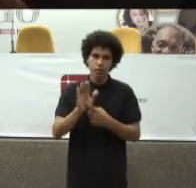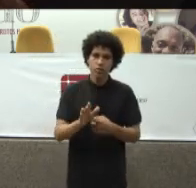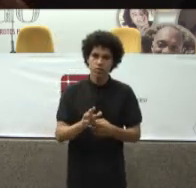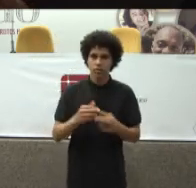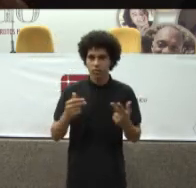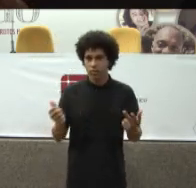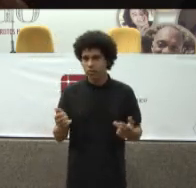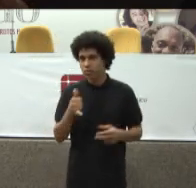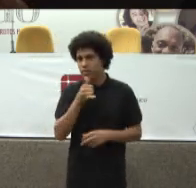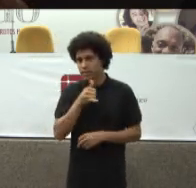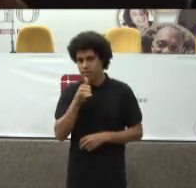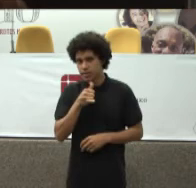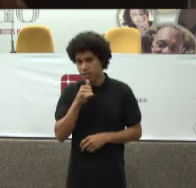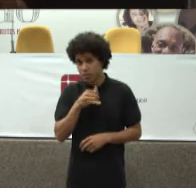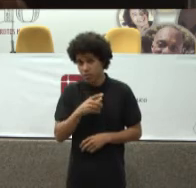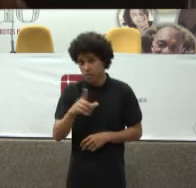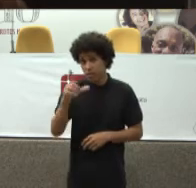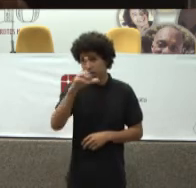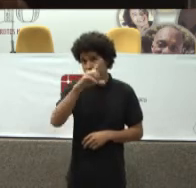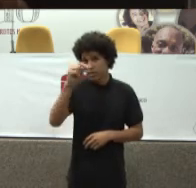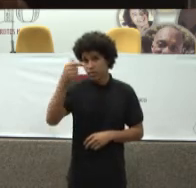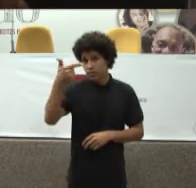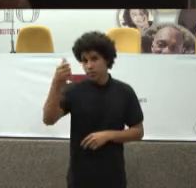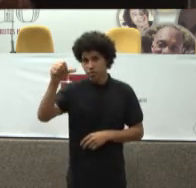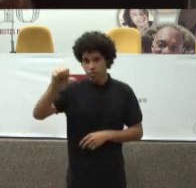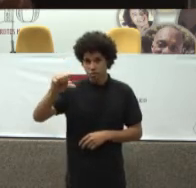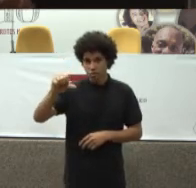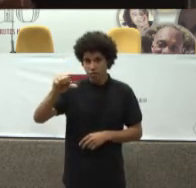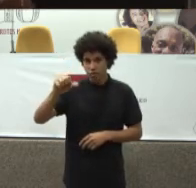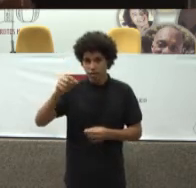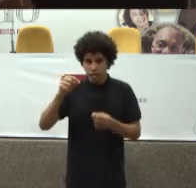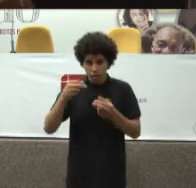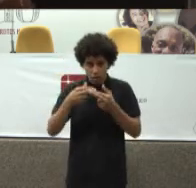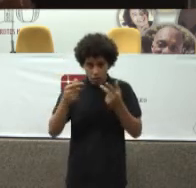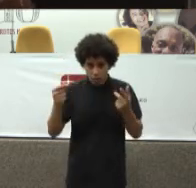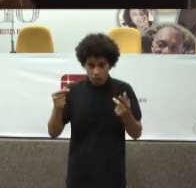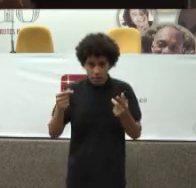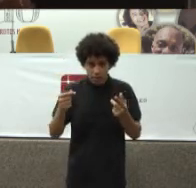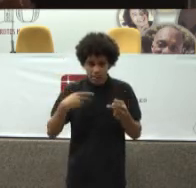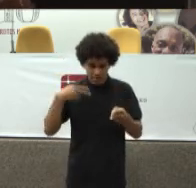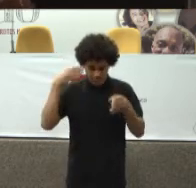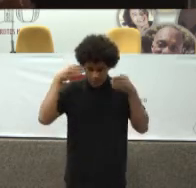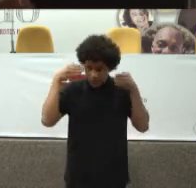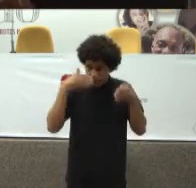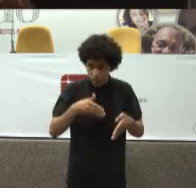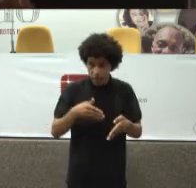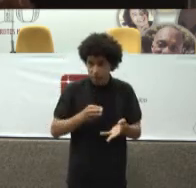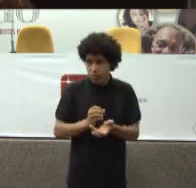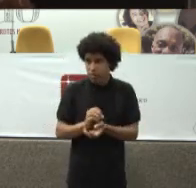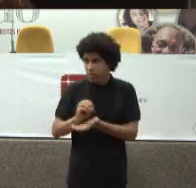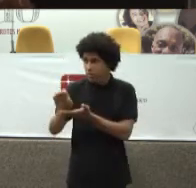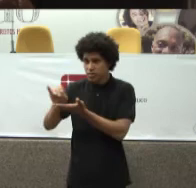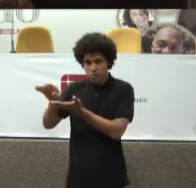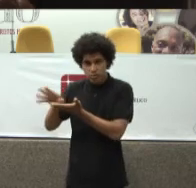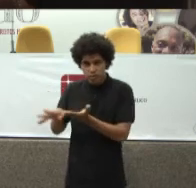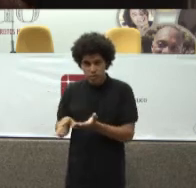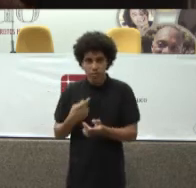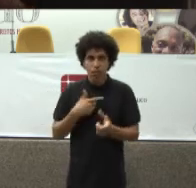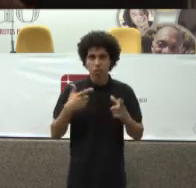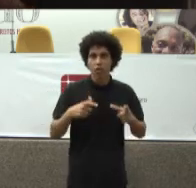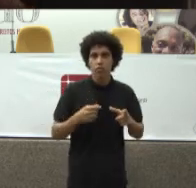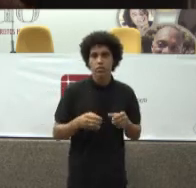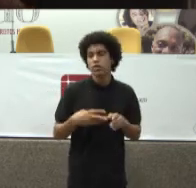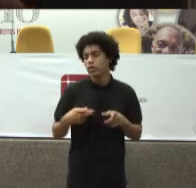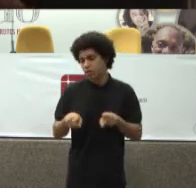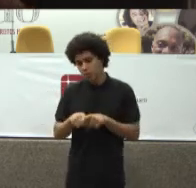129 Procedimentos Específicos Distribuídos Naquelas Finalidades E faixa etária E